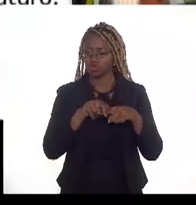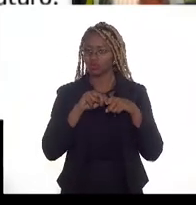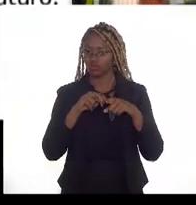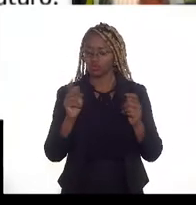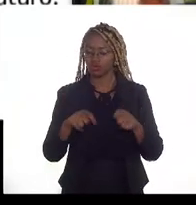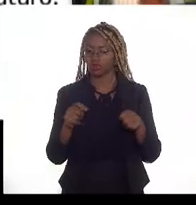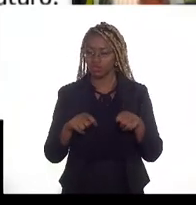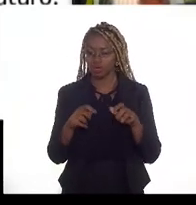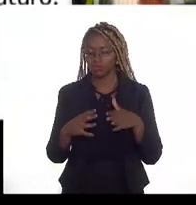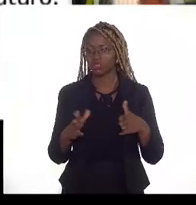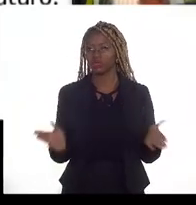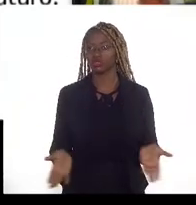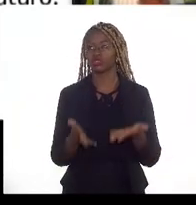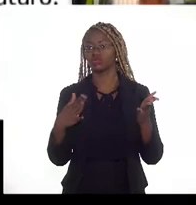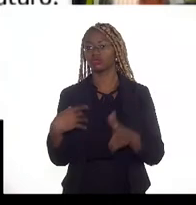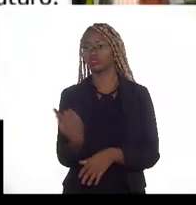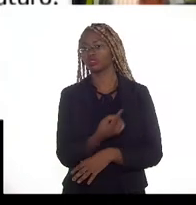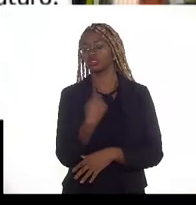entender